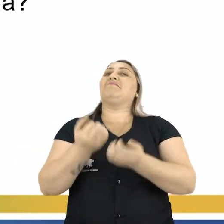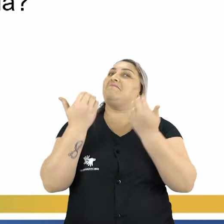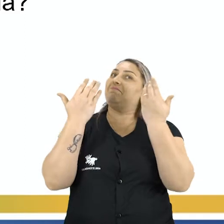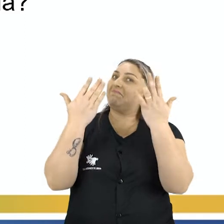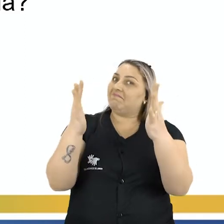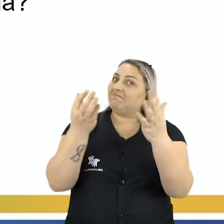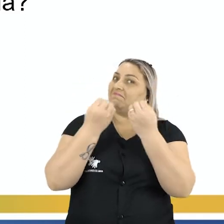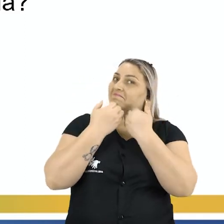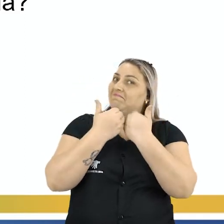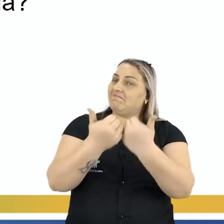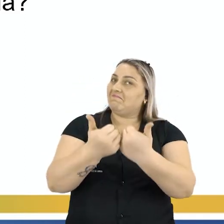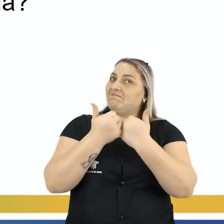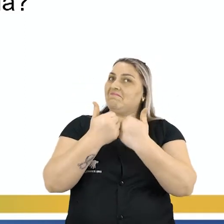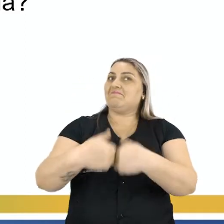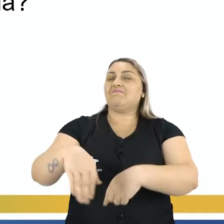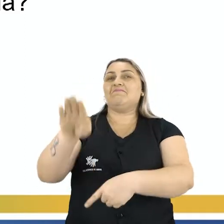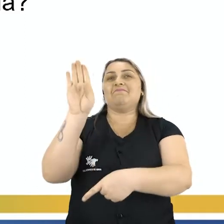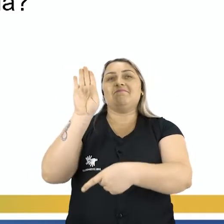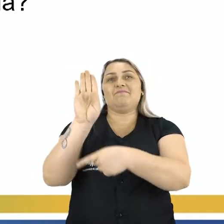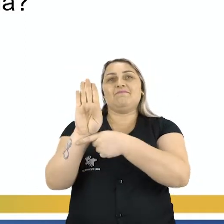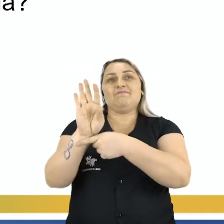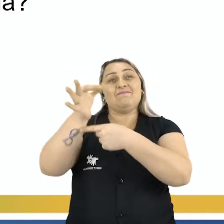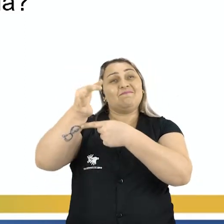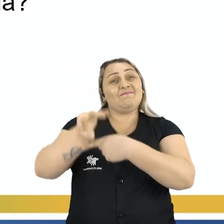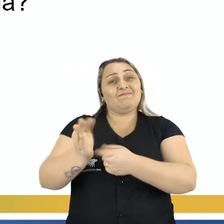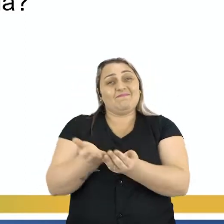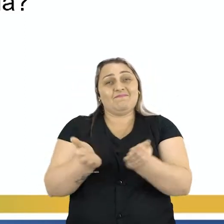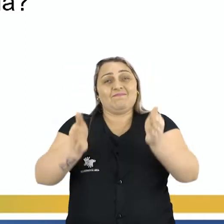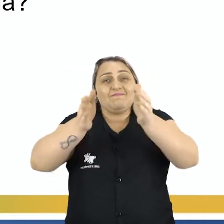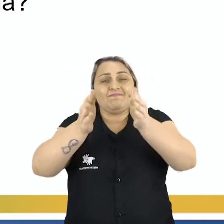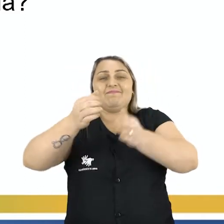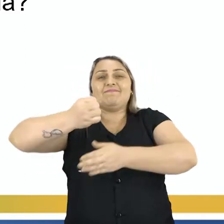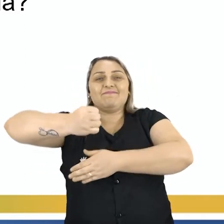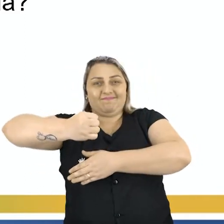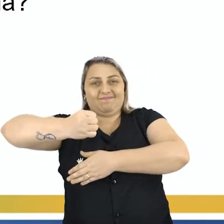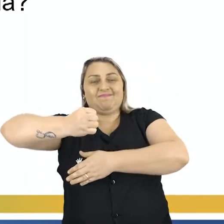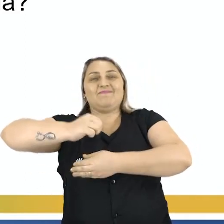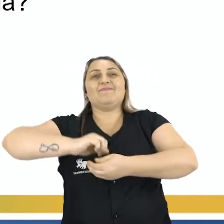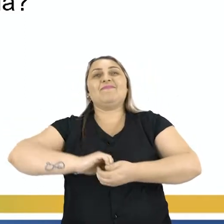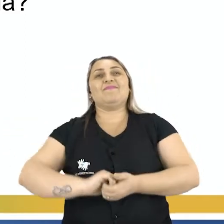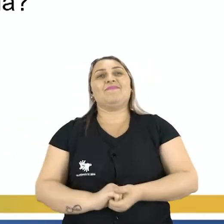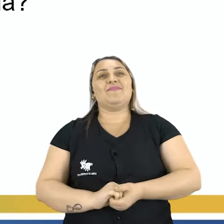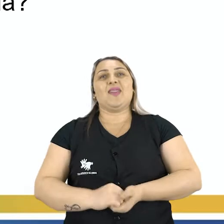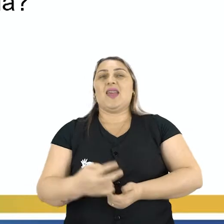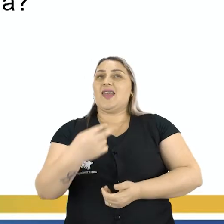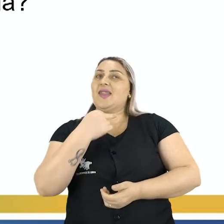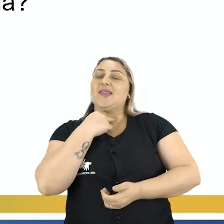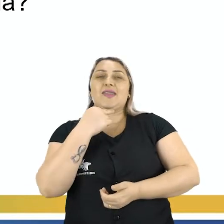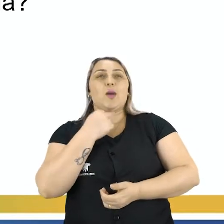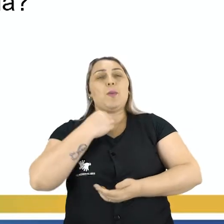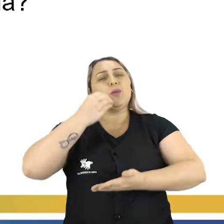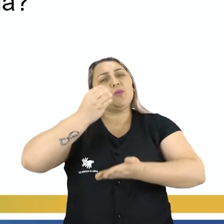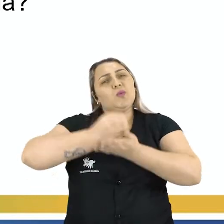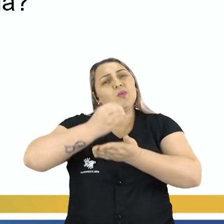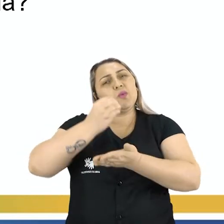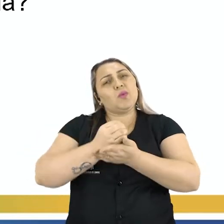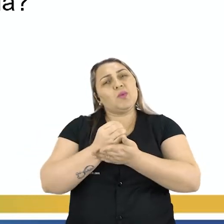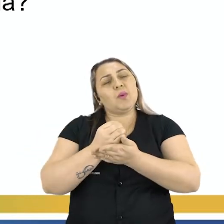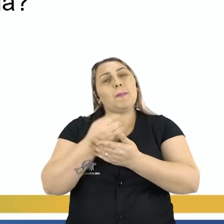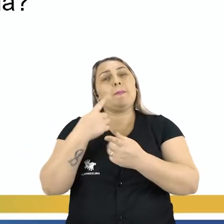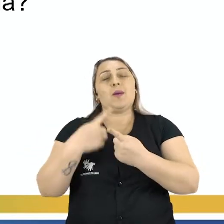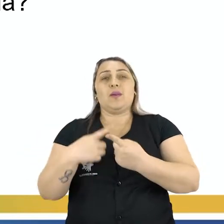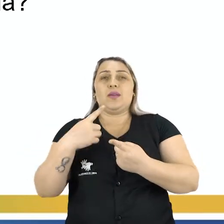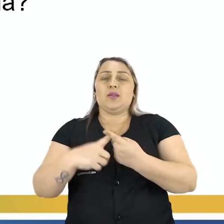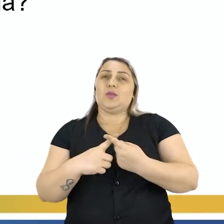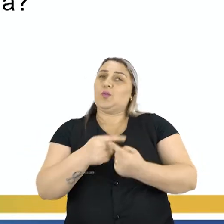Muito bem! A letra B, a jarra, né? Não pode ser o copo porque certamente